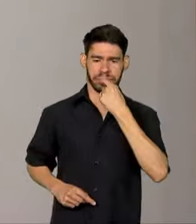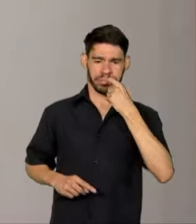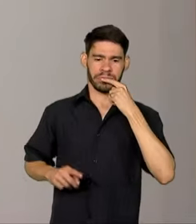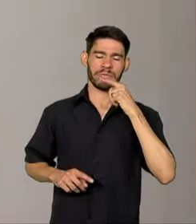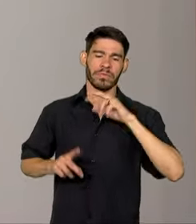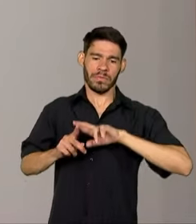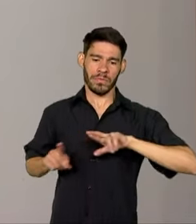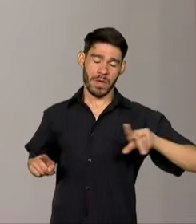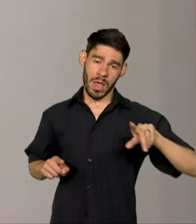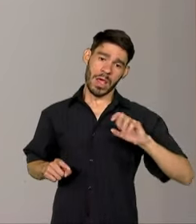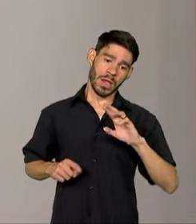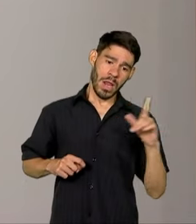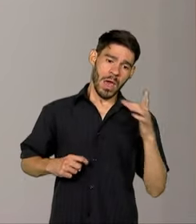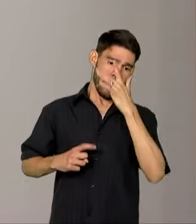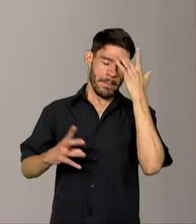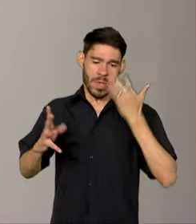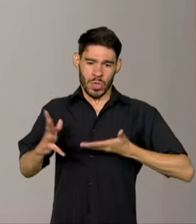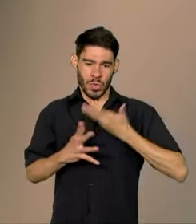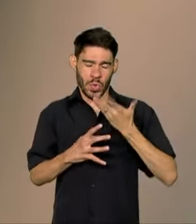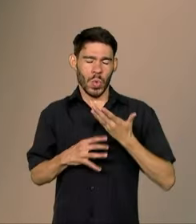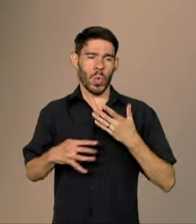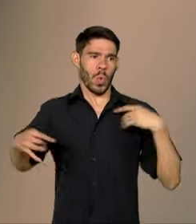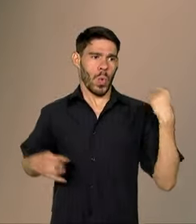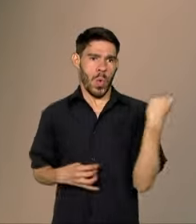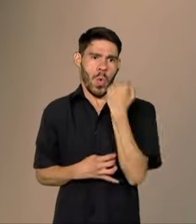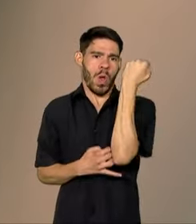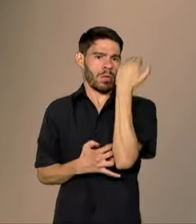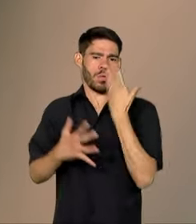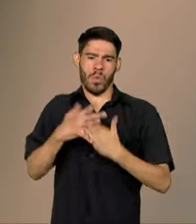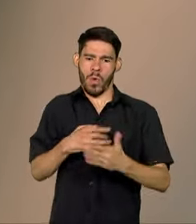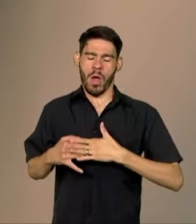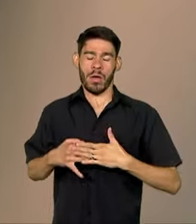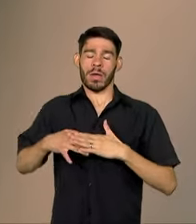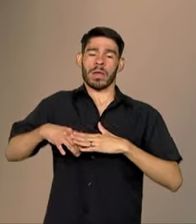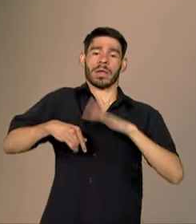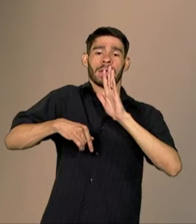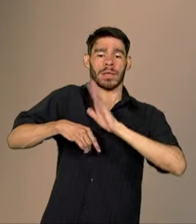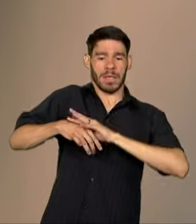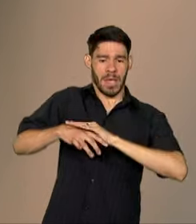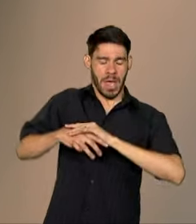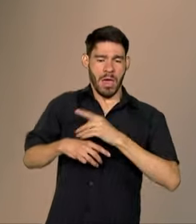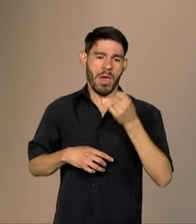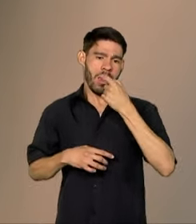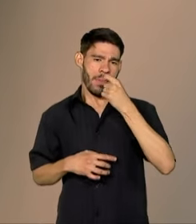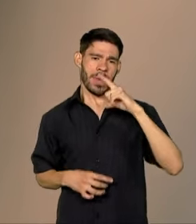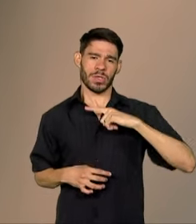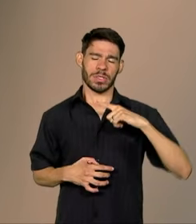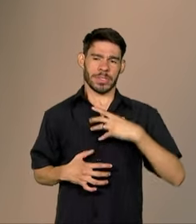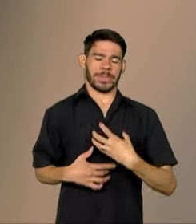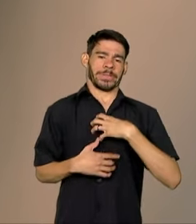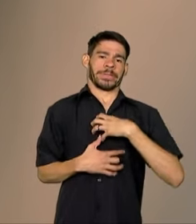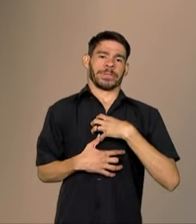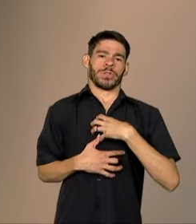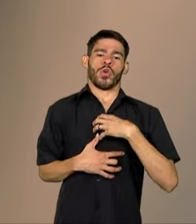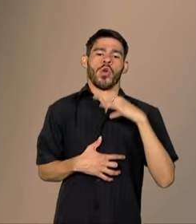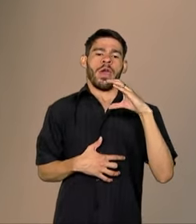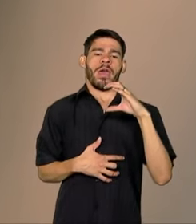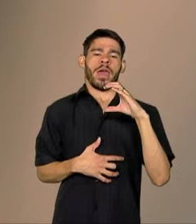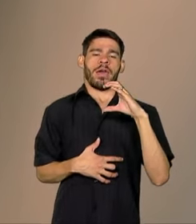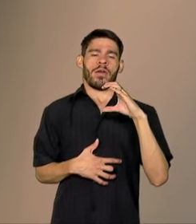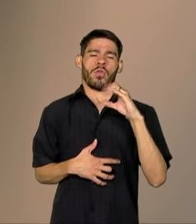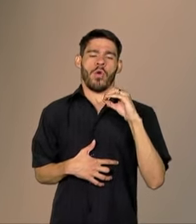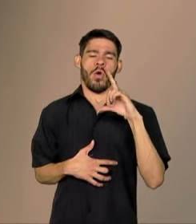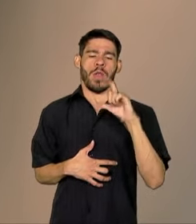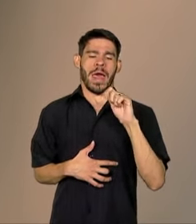claro que uma pessoa que é tratada cronicamente por qualquer doença, os medicamentos têm efeitos colaterais. Então, a